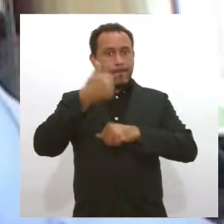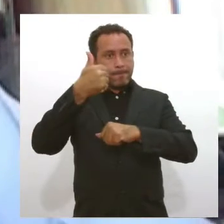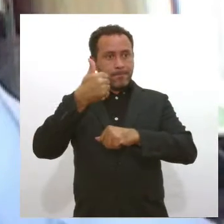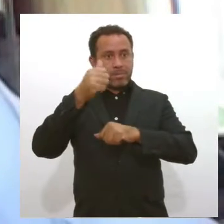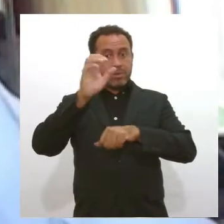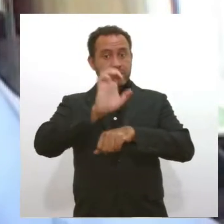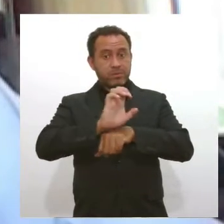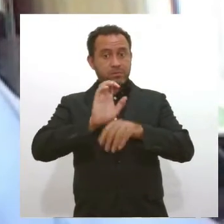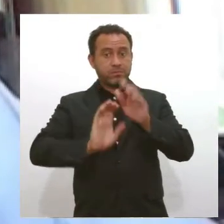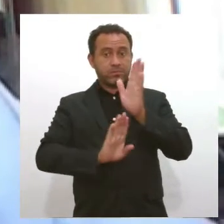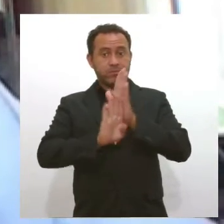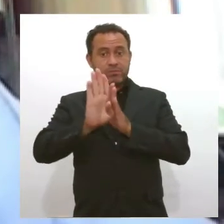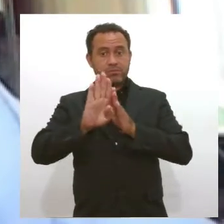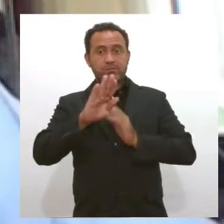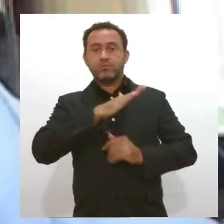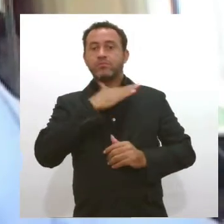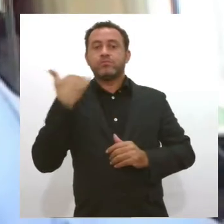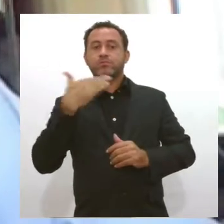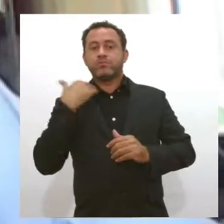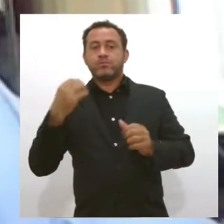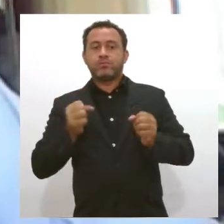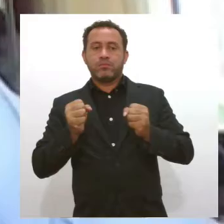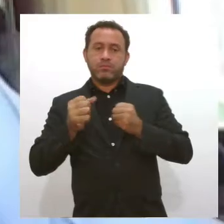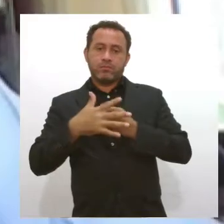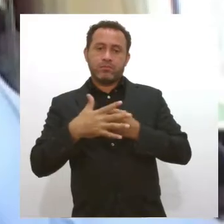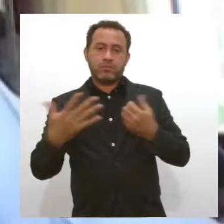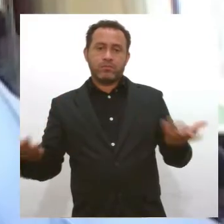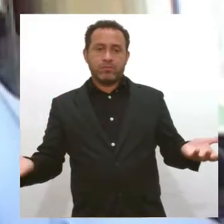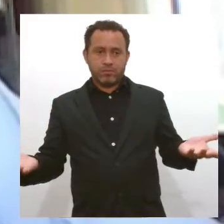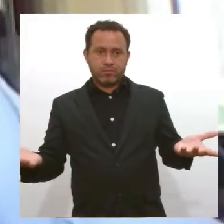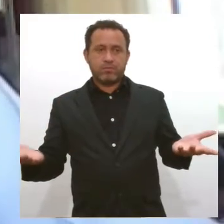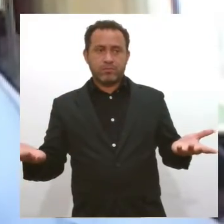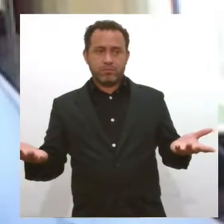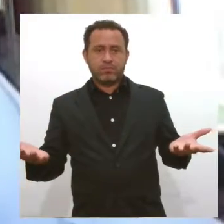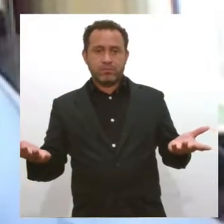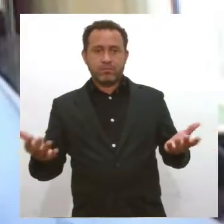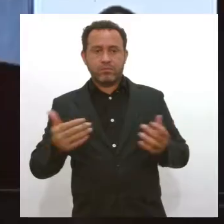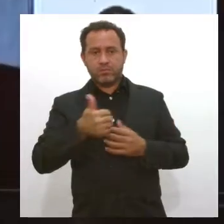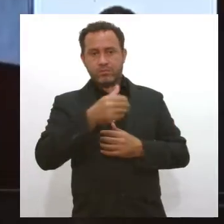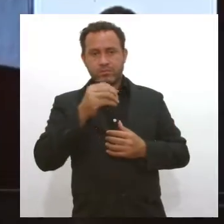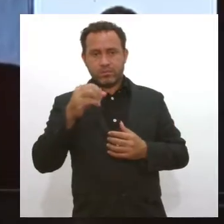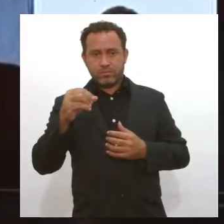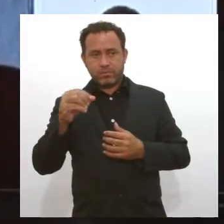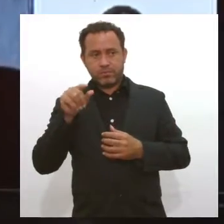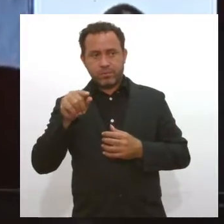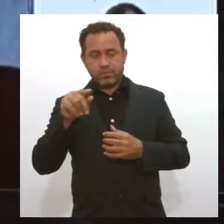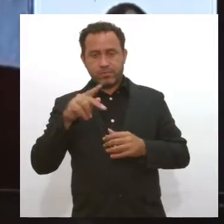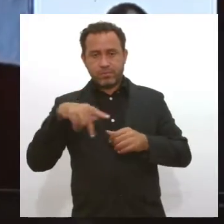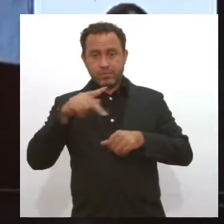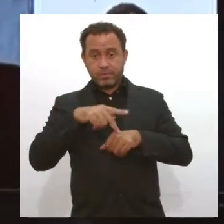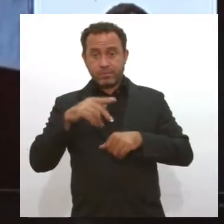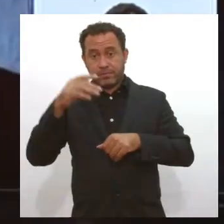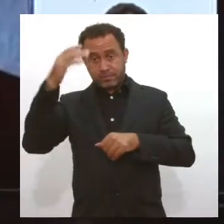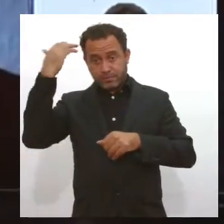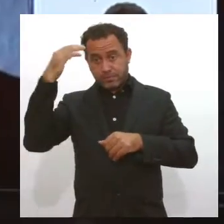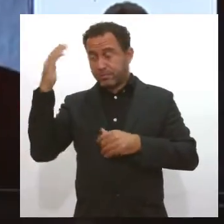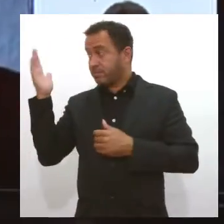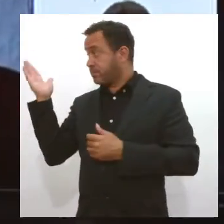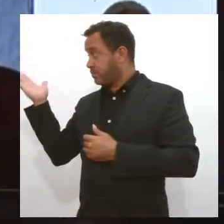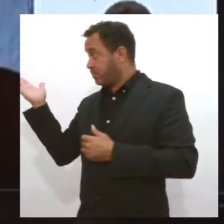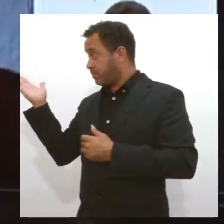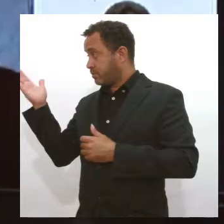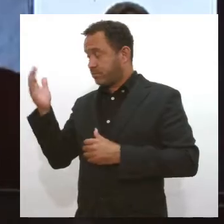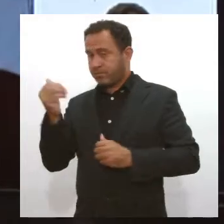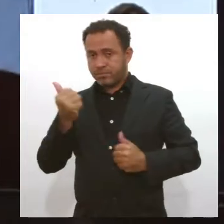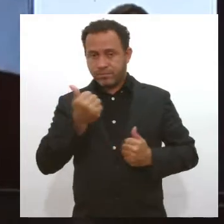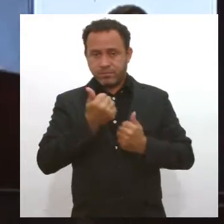de mortes na proporção por cada 100 mil habitantes no nosso país. O deputado Francisco Gualberto se somou